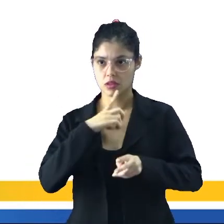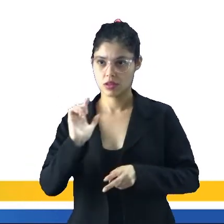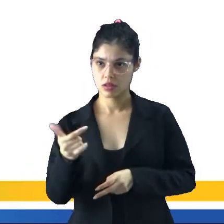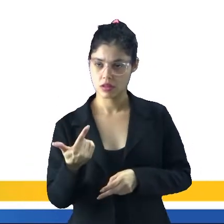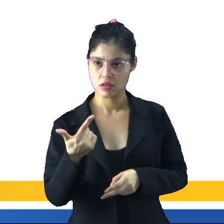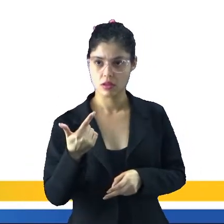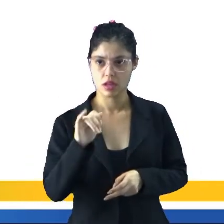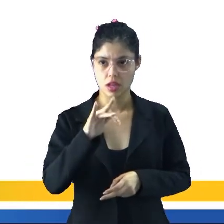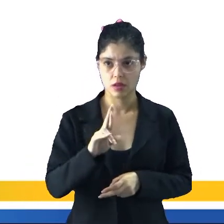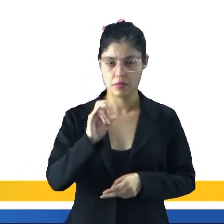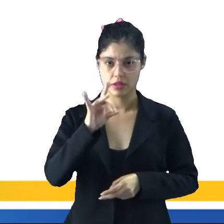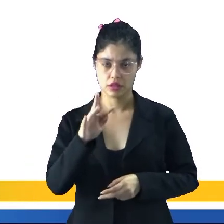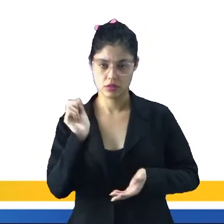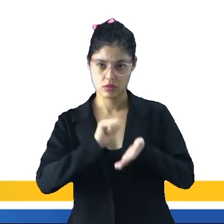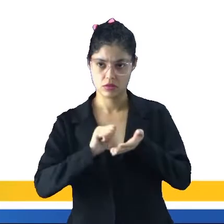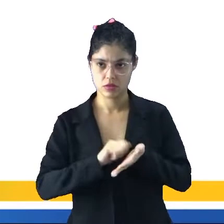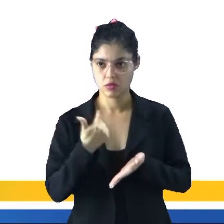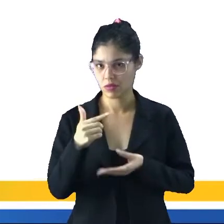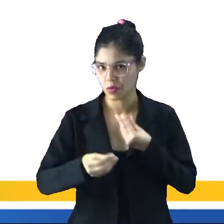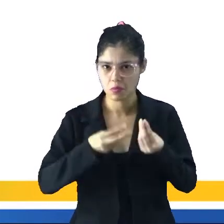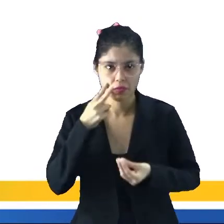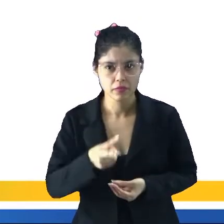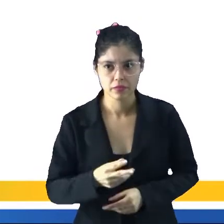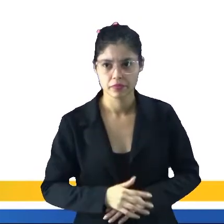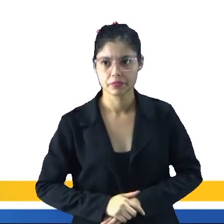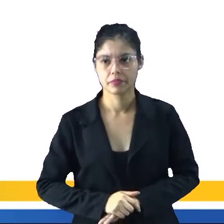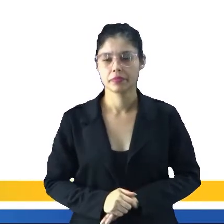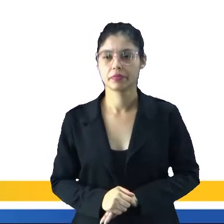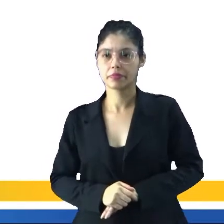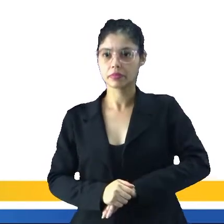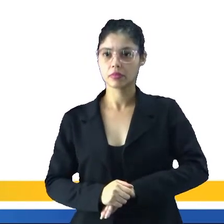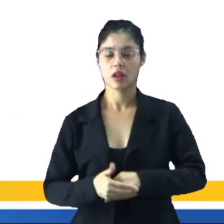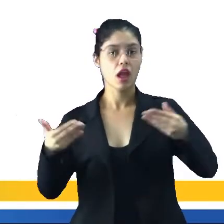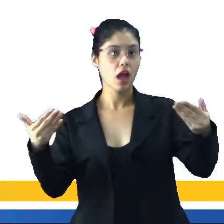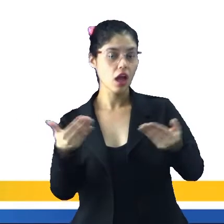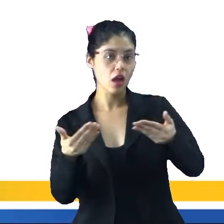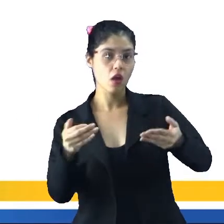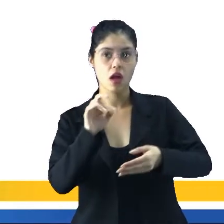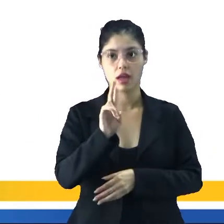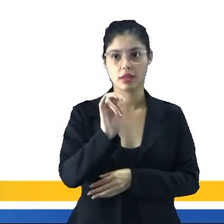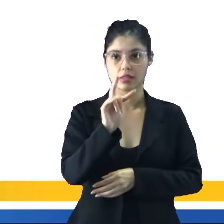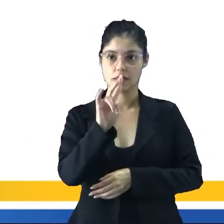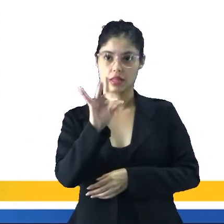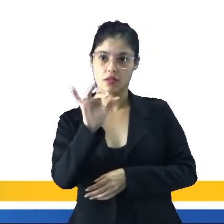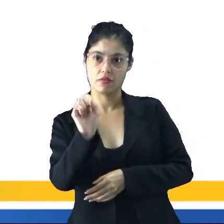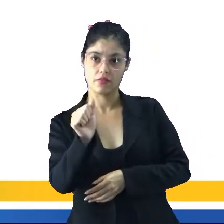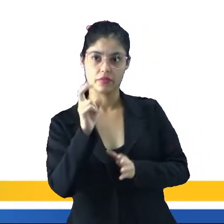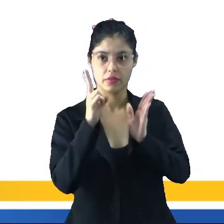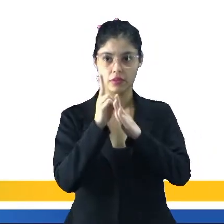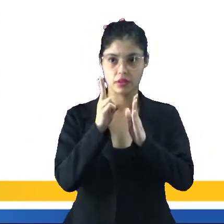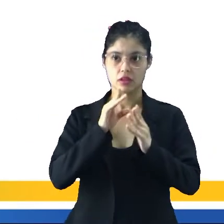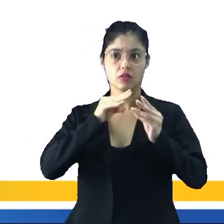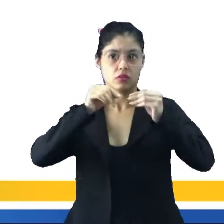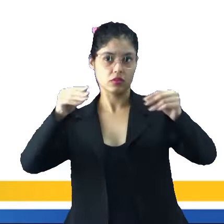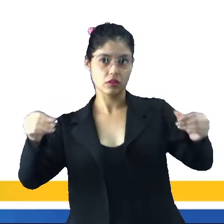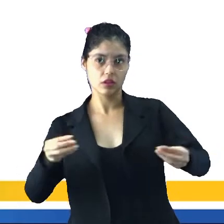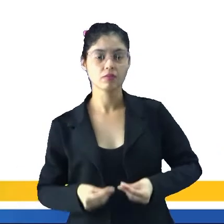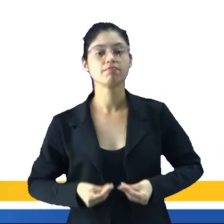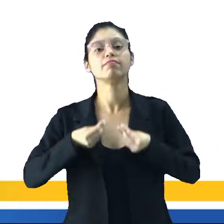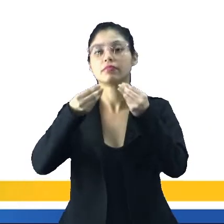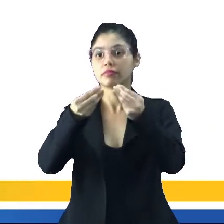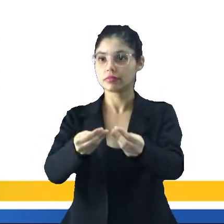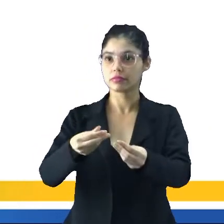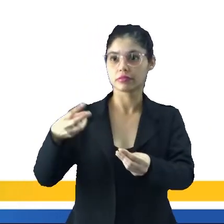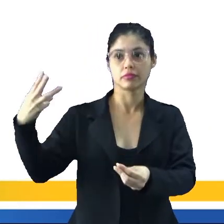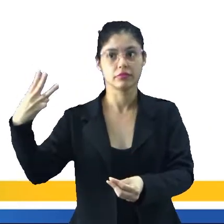né, sobre eles são imprescritíveis. Agora, em relação às reservas indígenas, são terras doadas